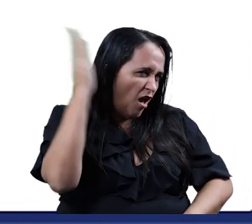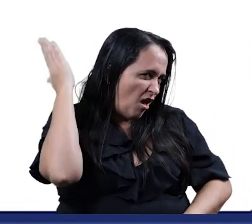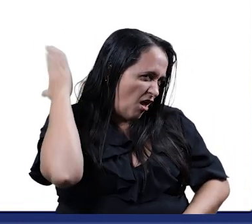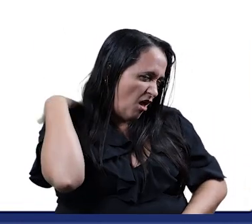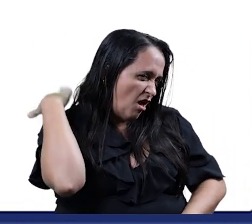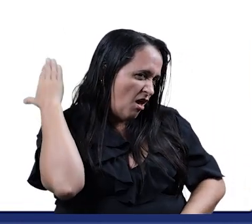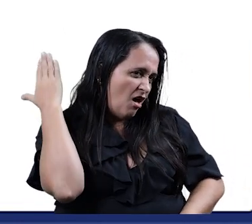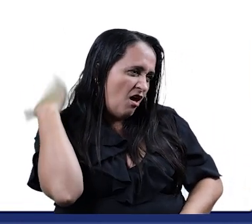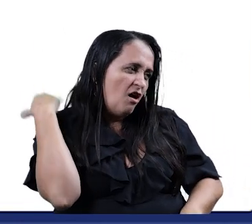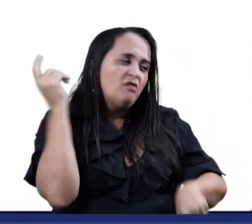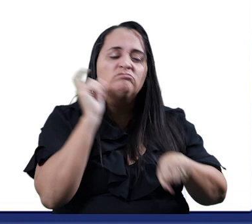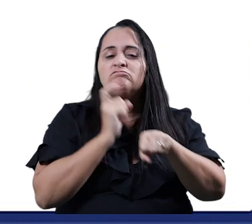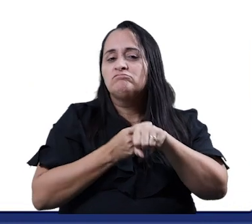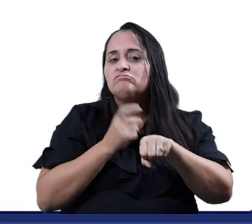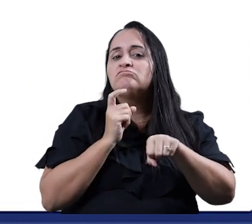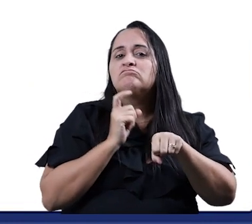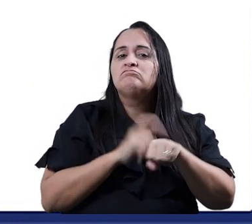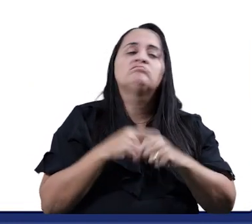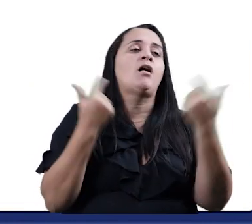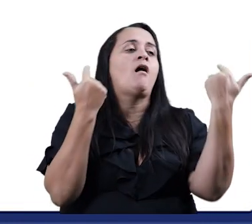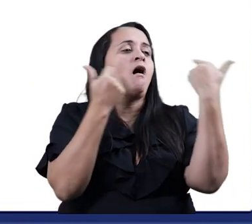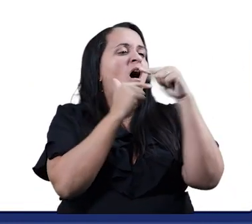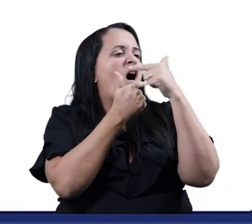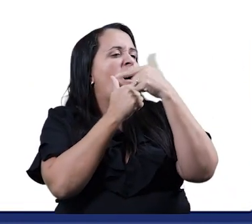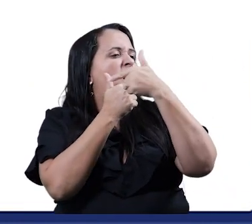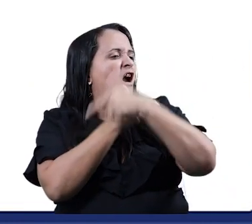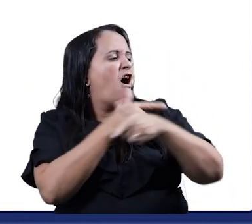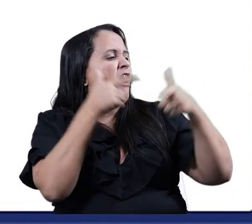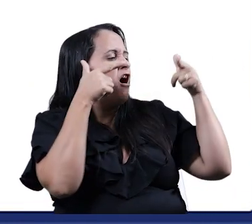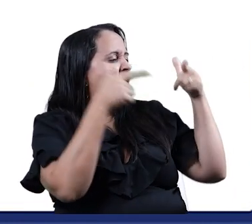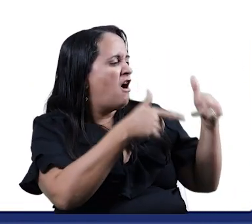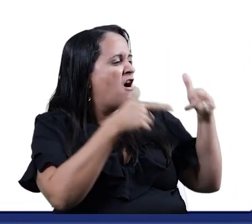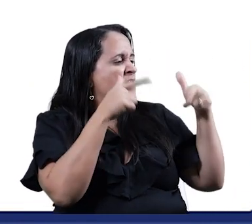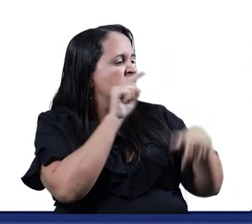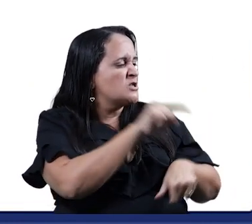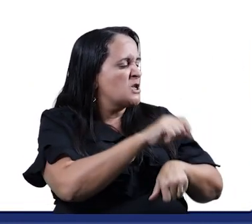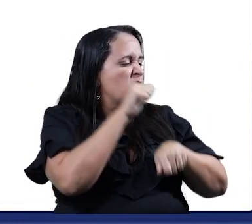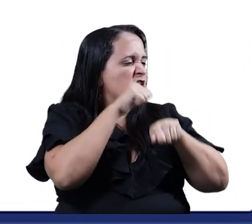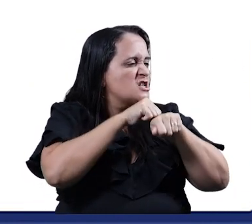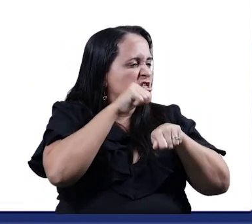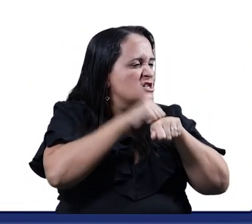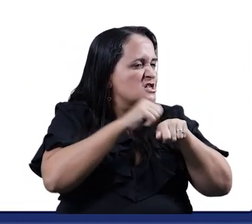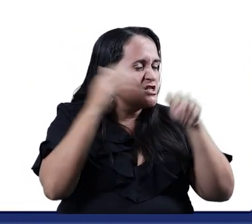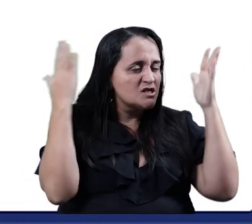Ha, ha, ha, ro, ro, ro Ela tem a cascadura